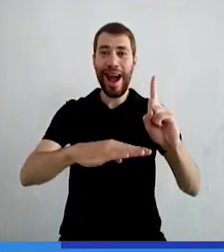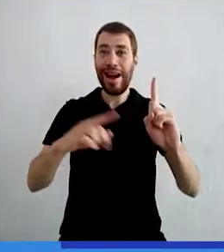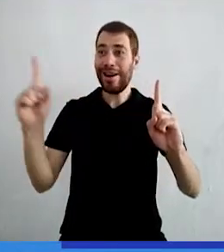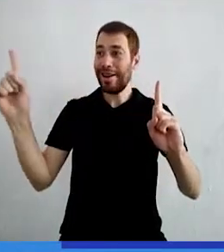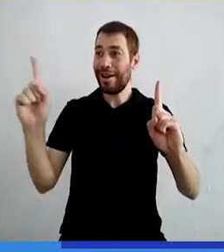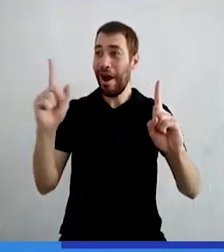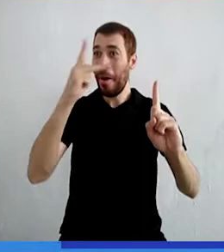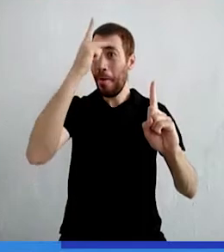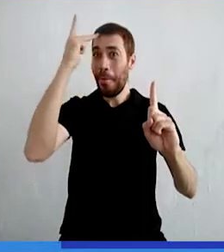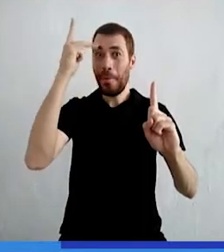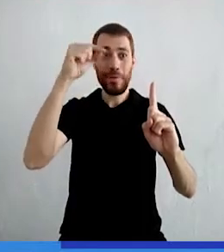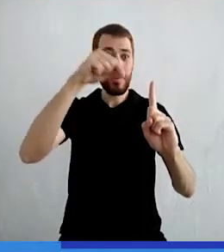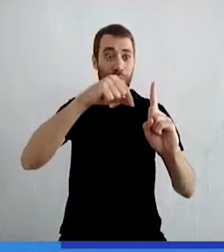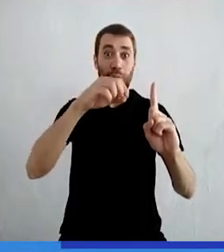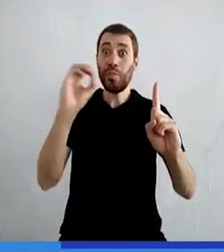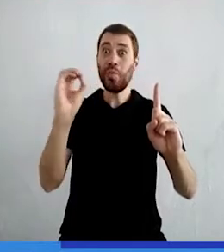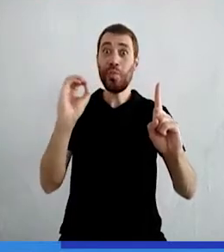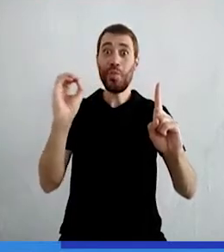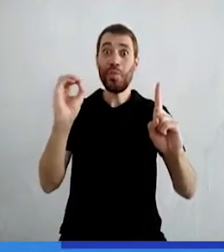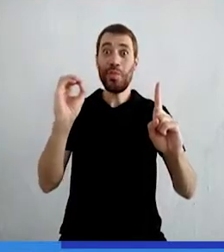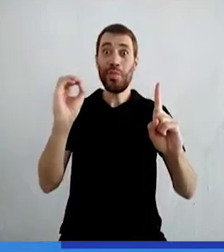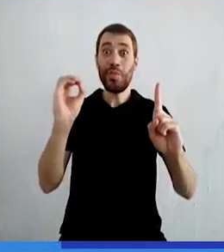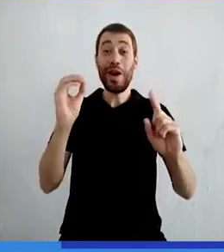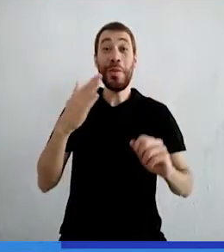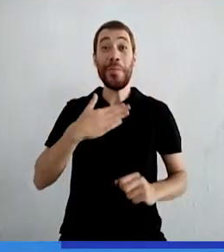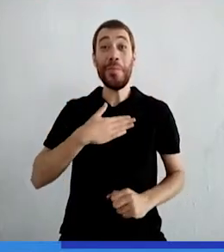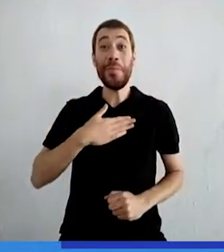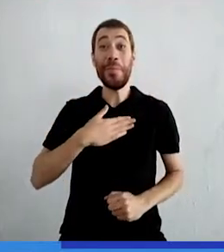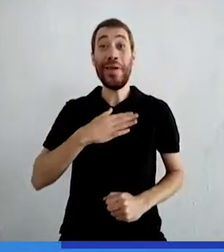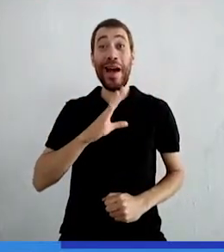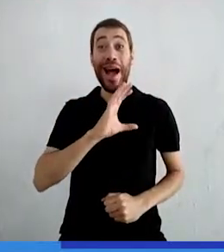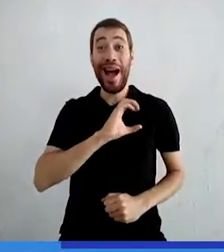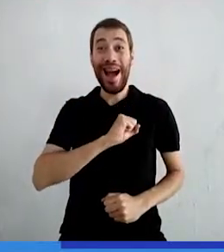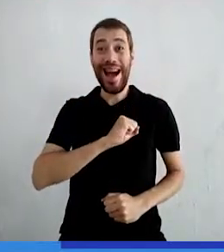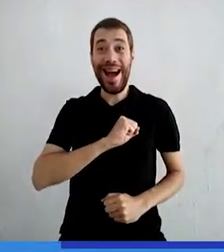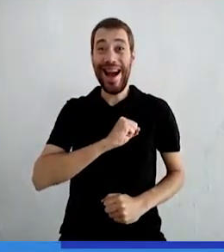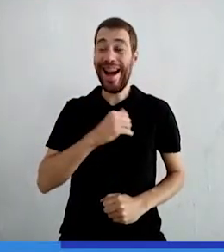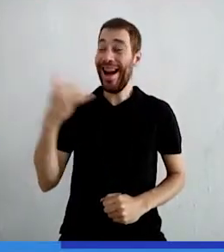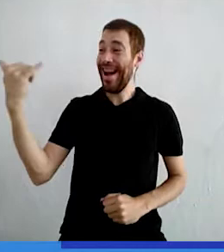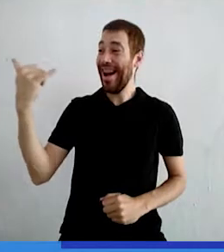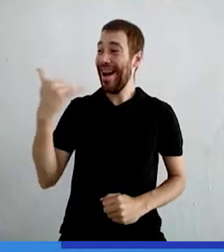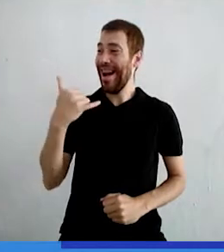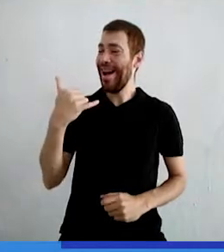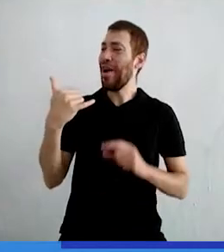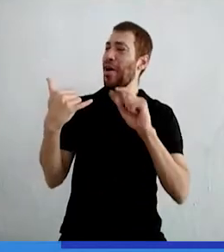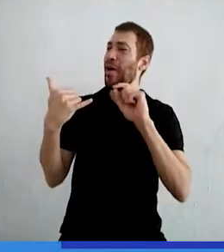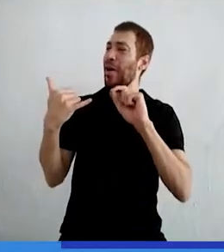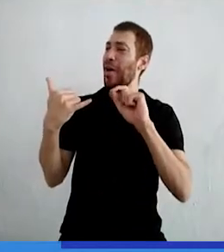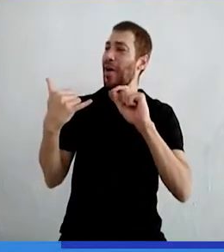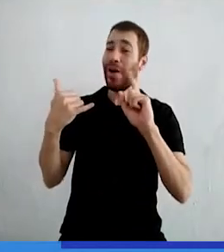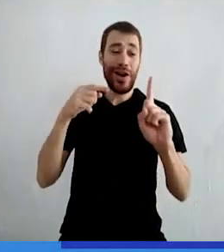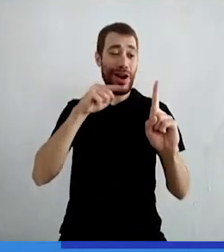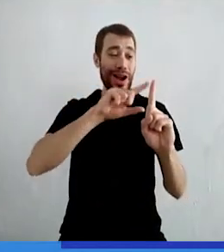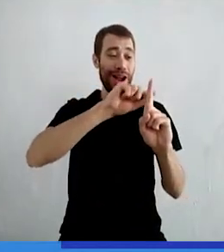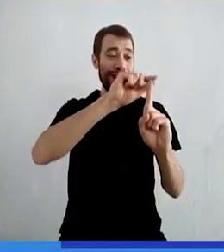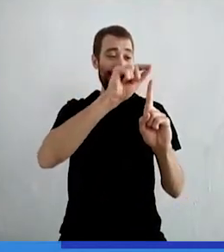semeado Foi meu amor Foi que